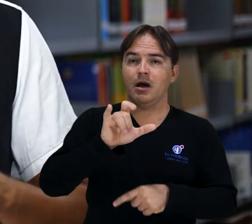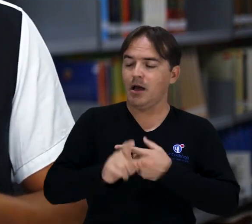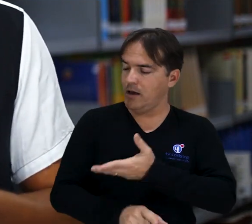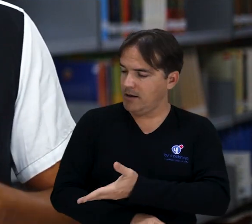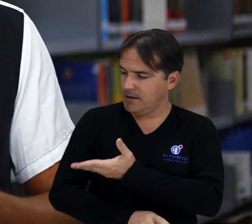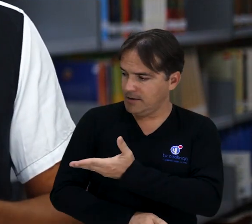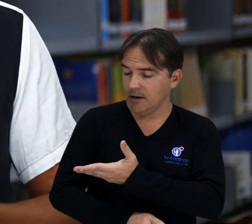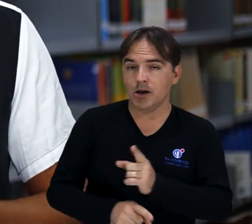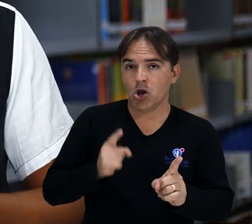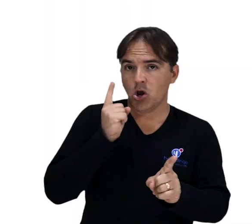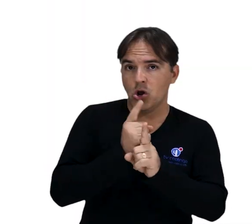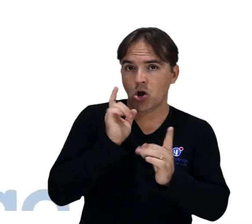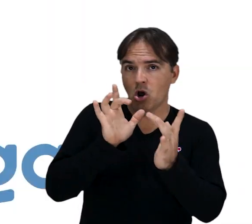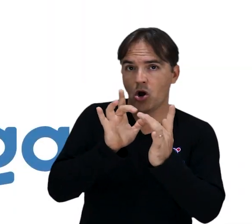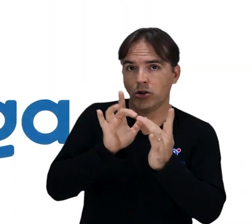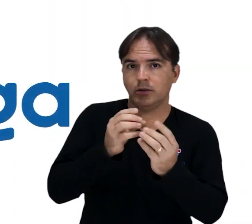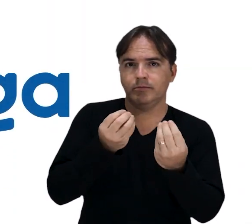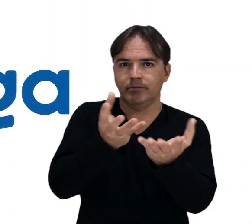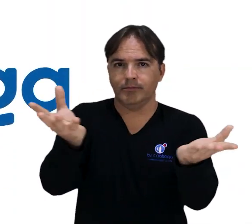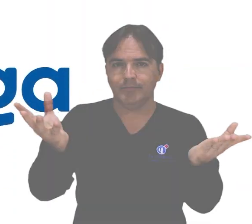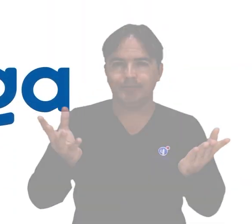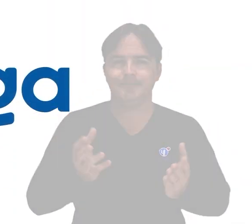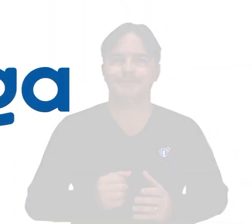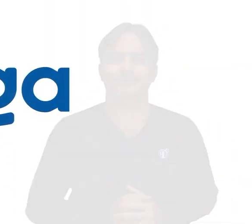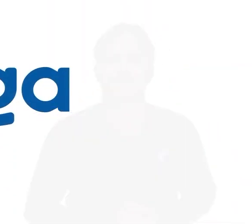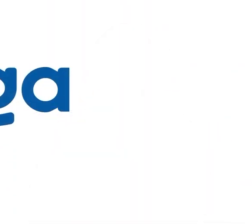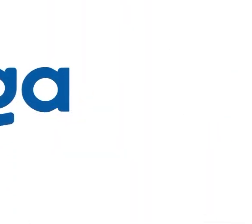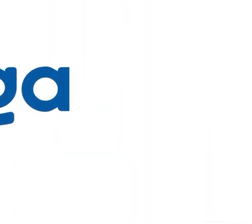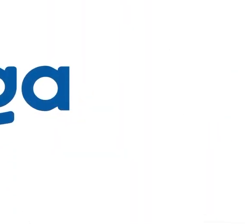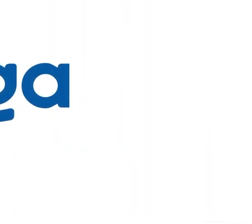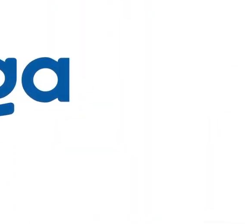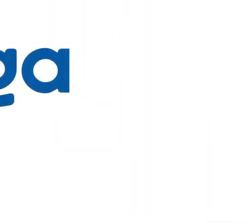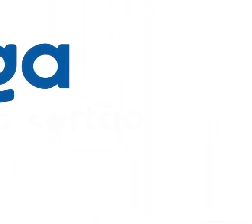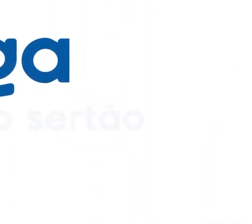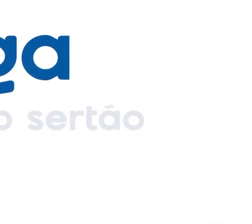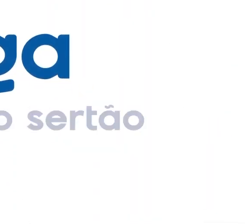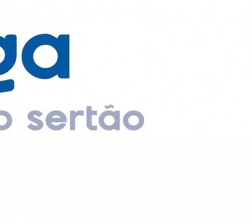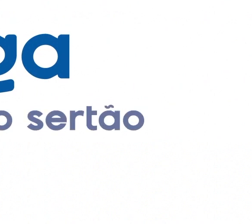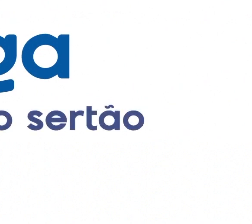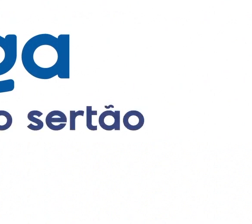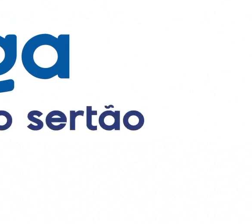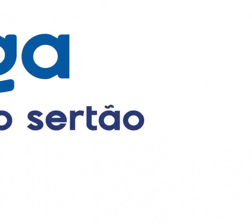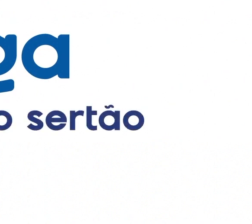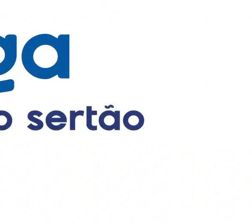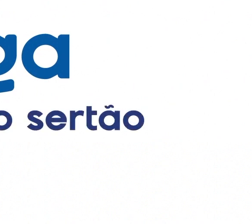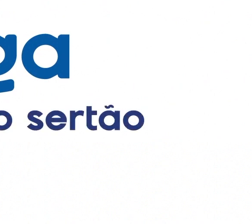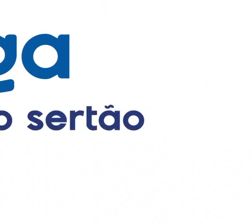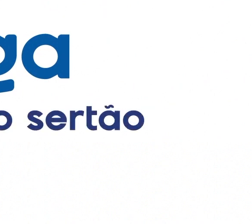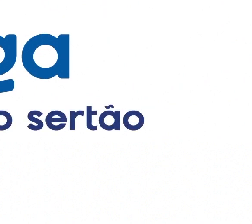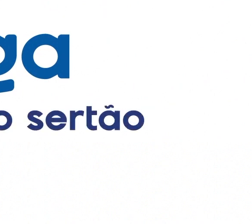em contato e a gente manda deixar. E aí E aí Tchau.